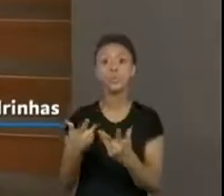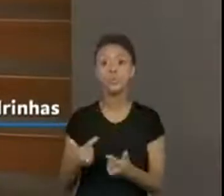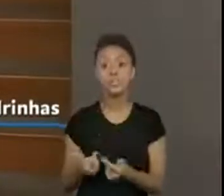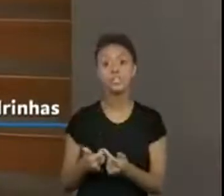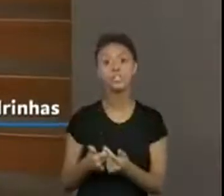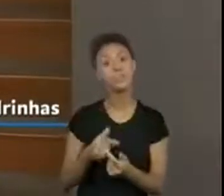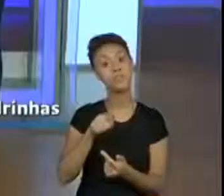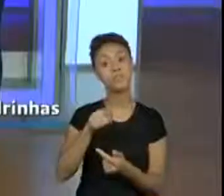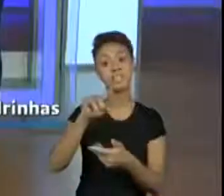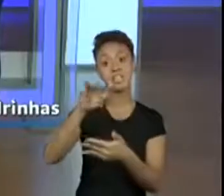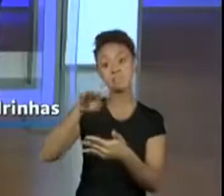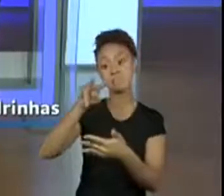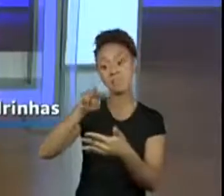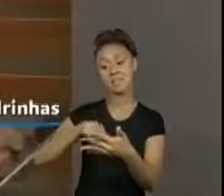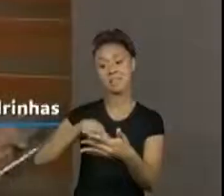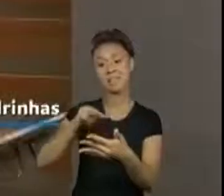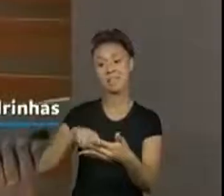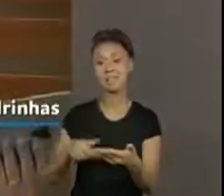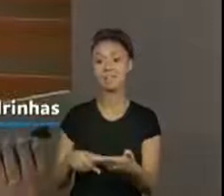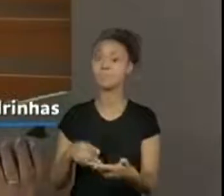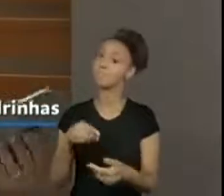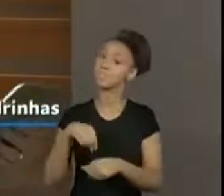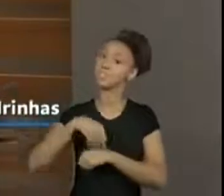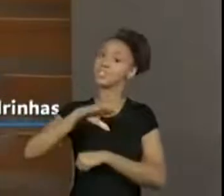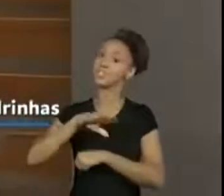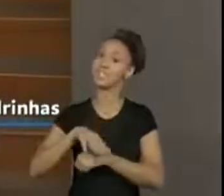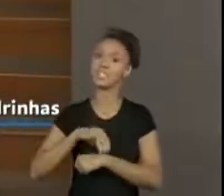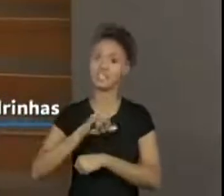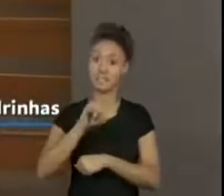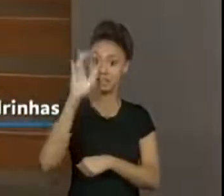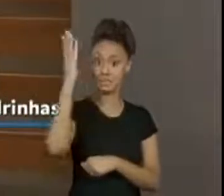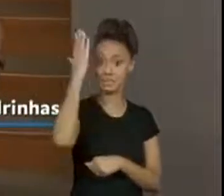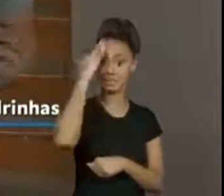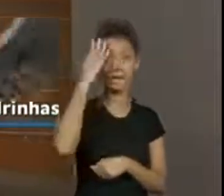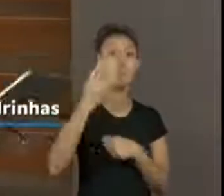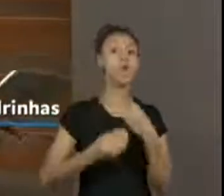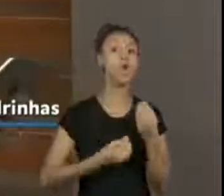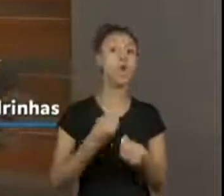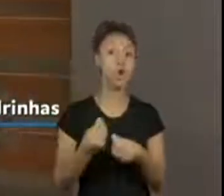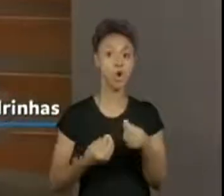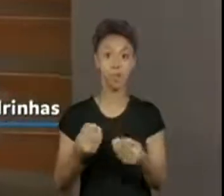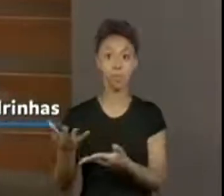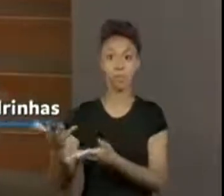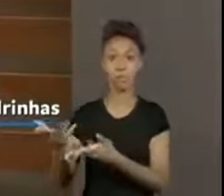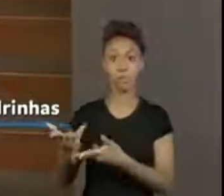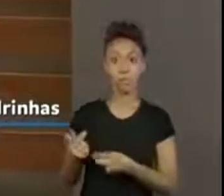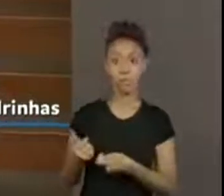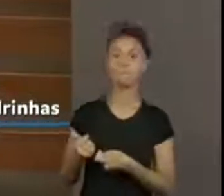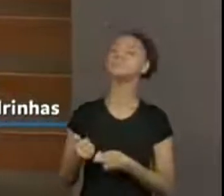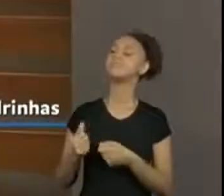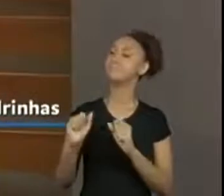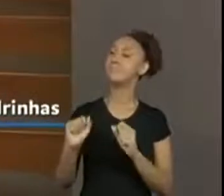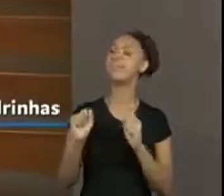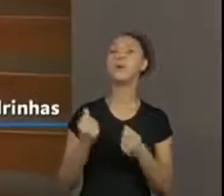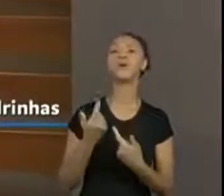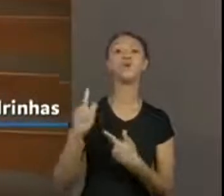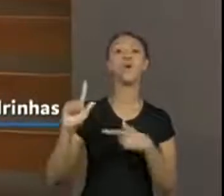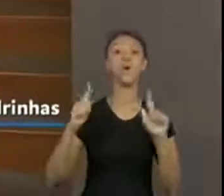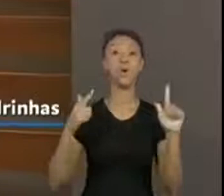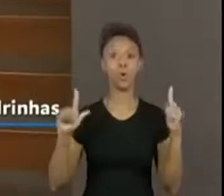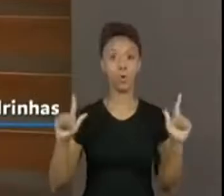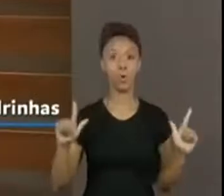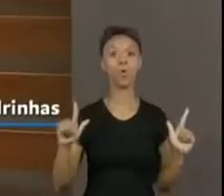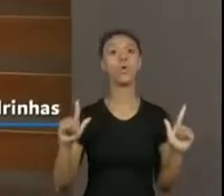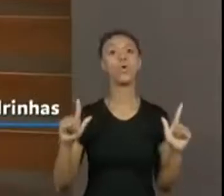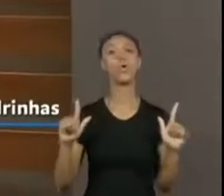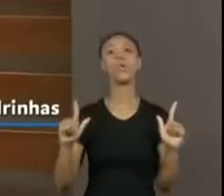É uma ideia. É uma ideia. Se você aprender como faz convite, vocês podem até fazer outro para quando você tiver um outro momento ou a segunda